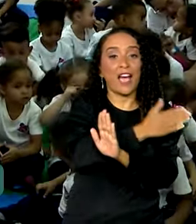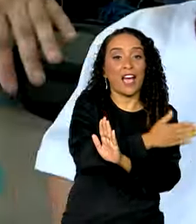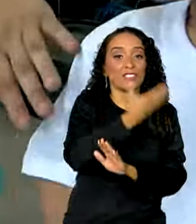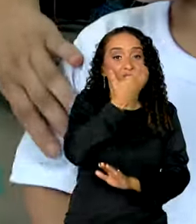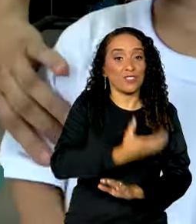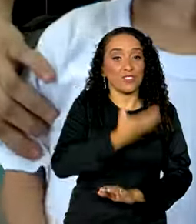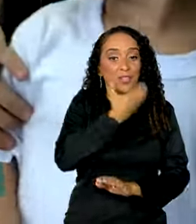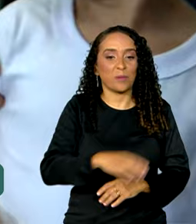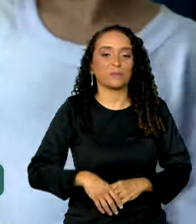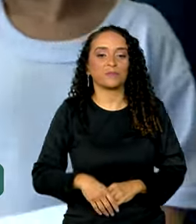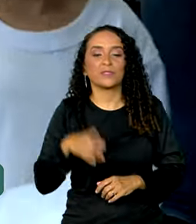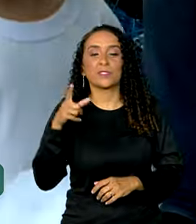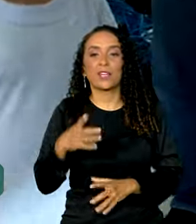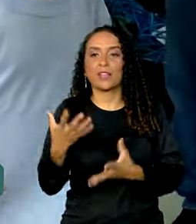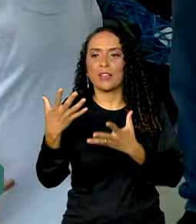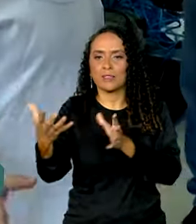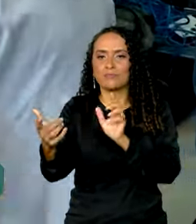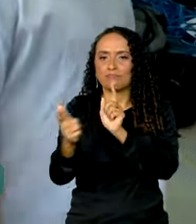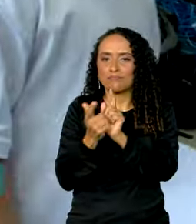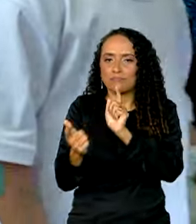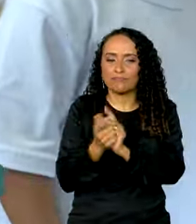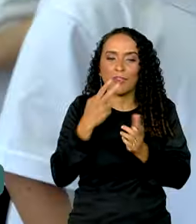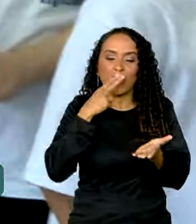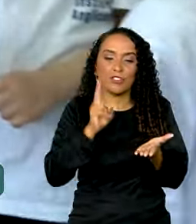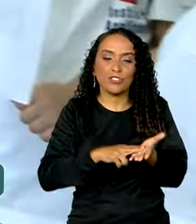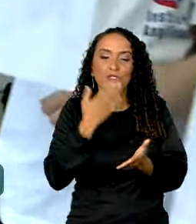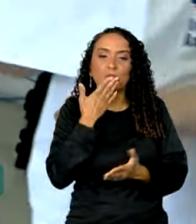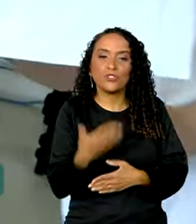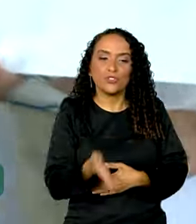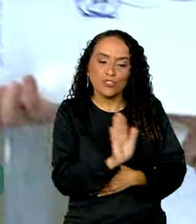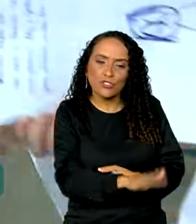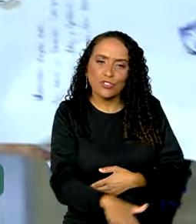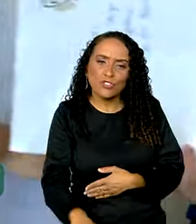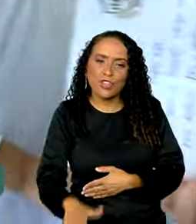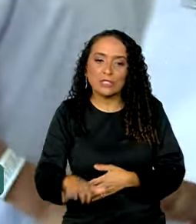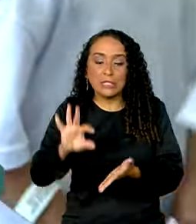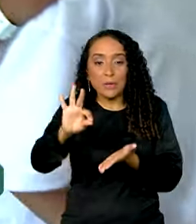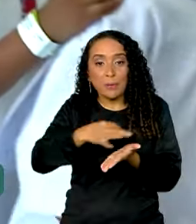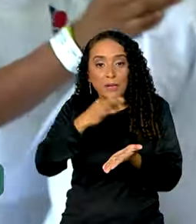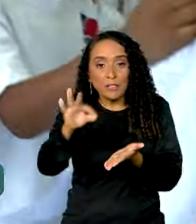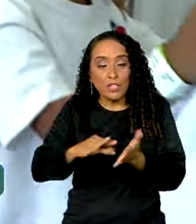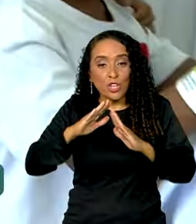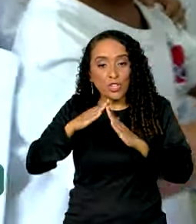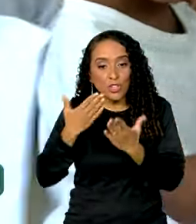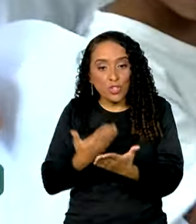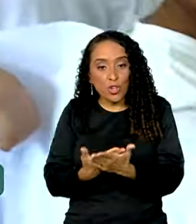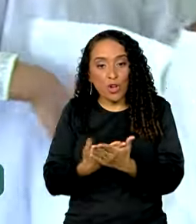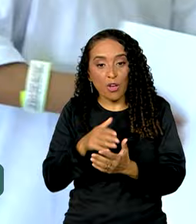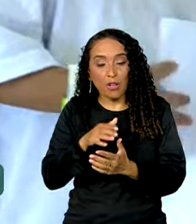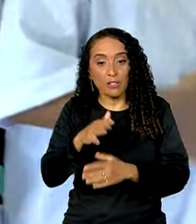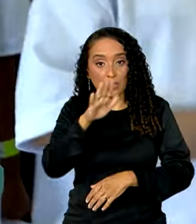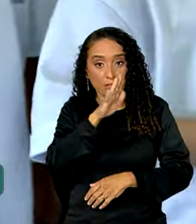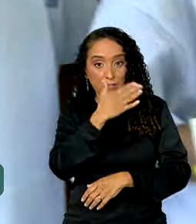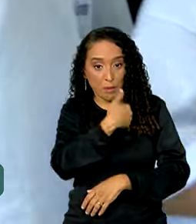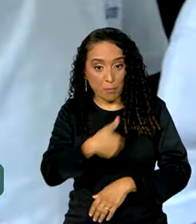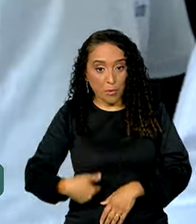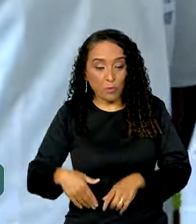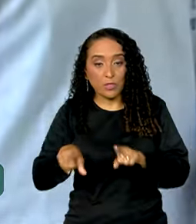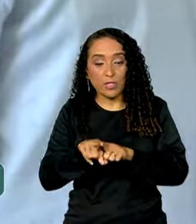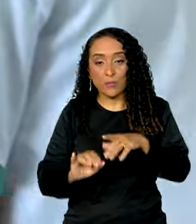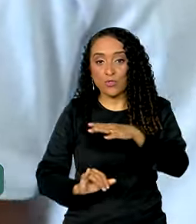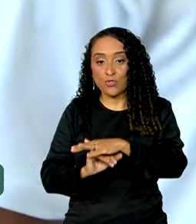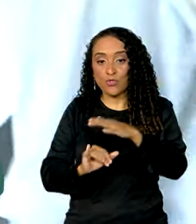Natal. São atendidas as cartinhas com pedidos de crianças matriculadas em escolas da rede pública e de